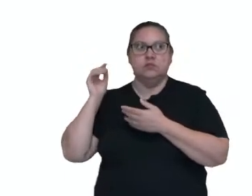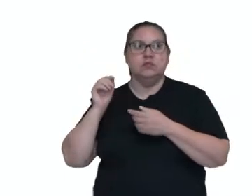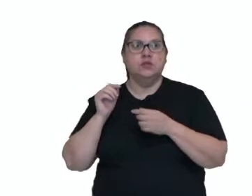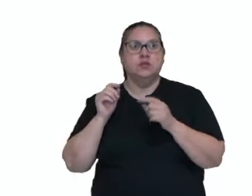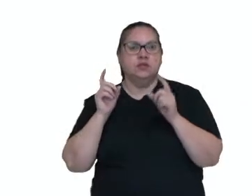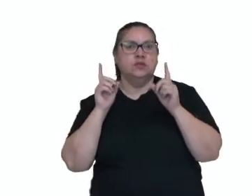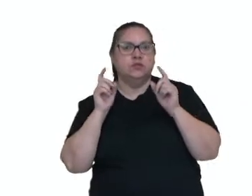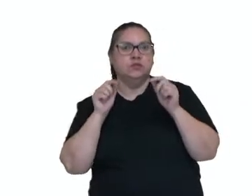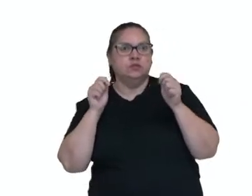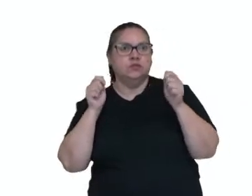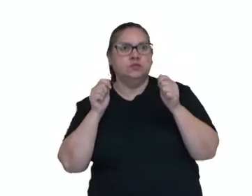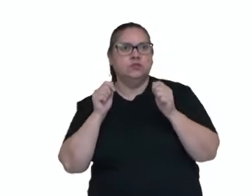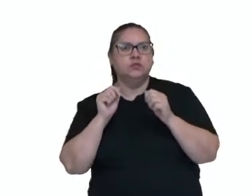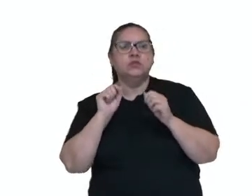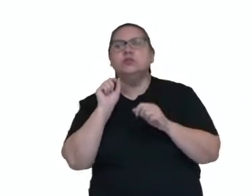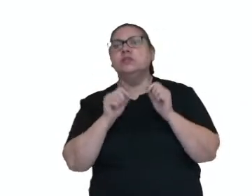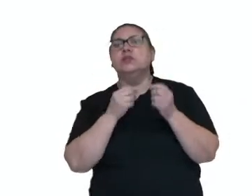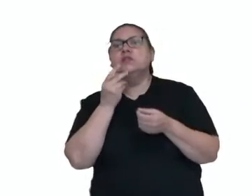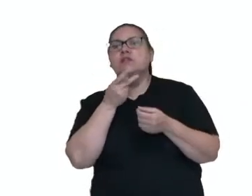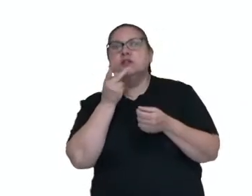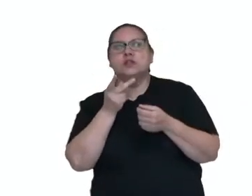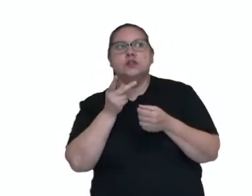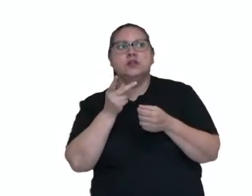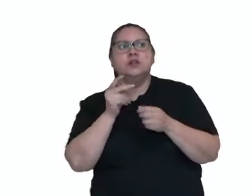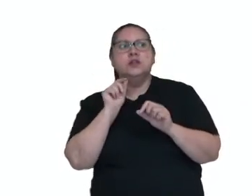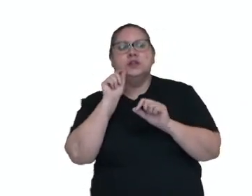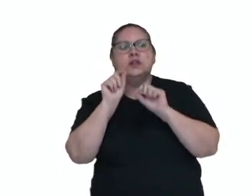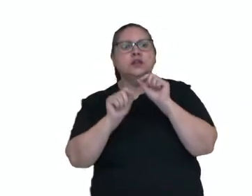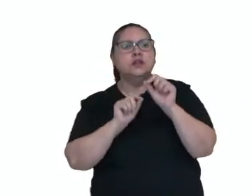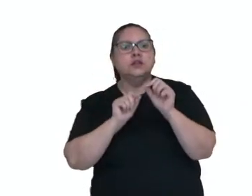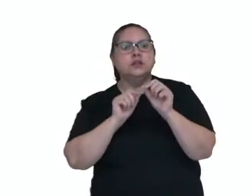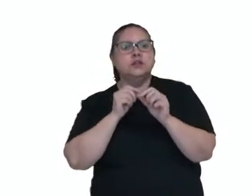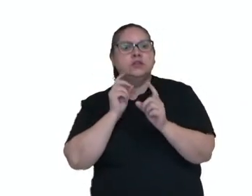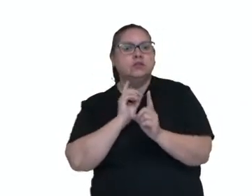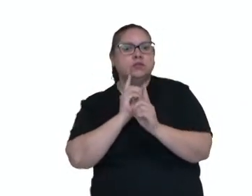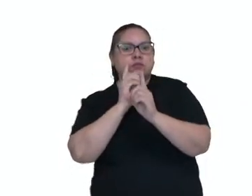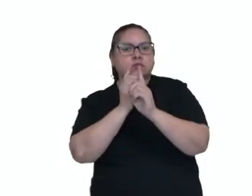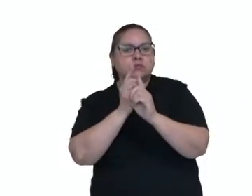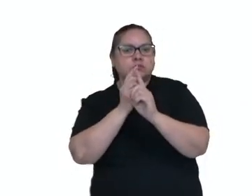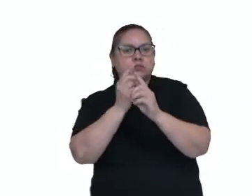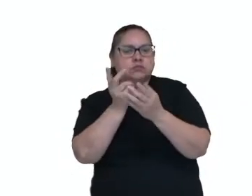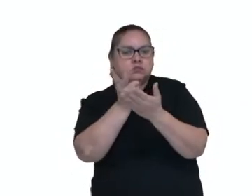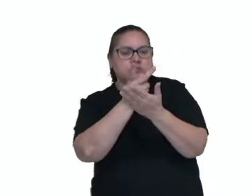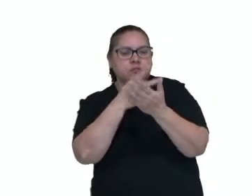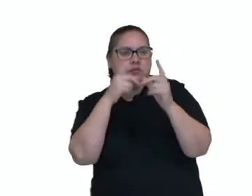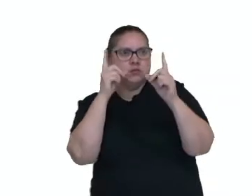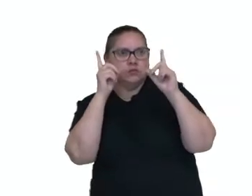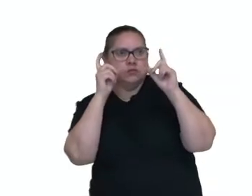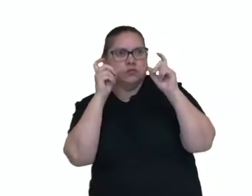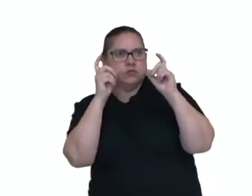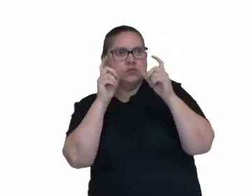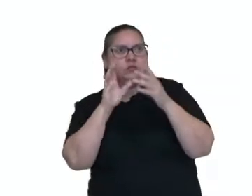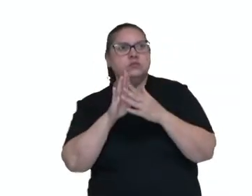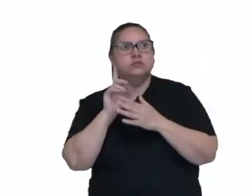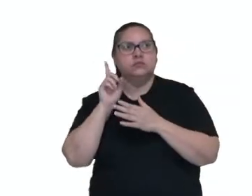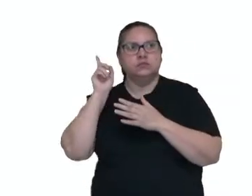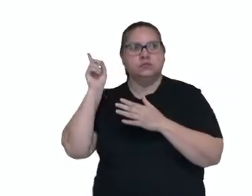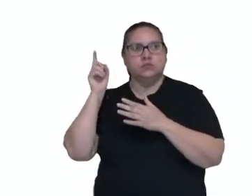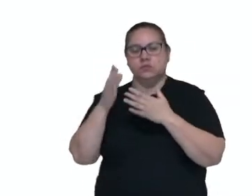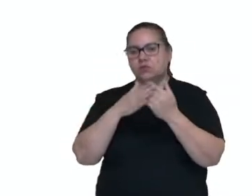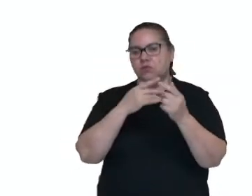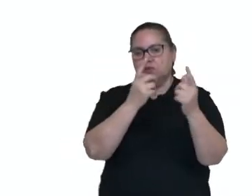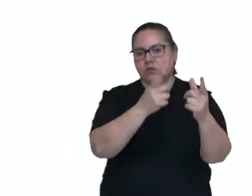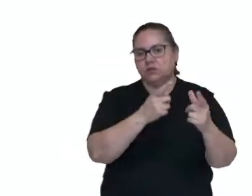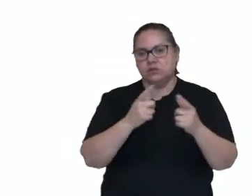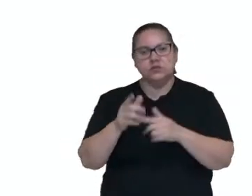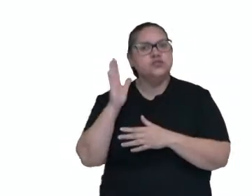Aguawa. Então, o que eu quero falar? Que quem encontra imagem a seguir em qualquer ambiente